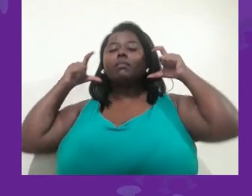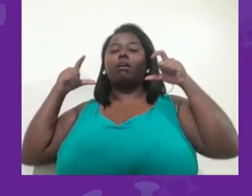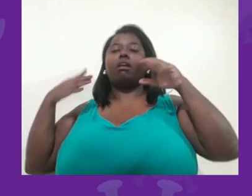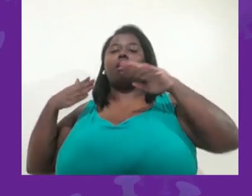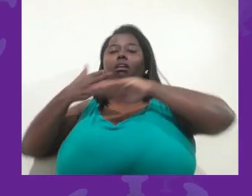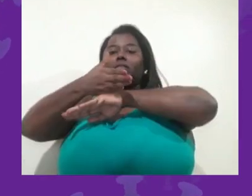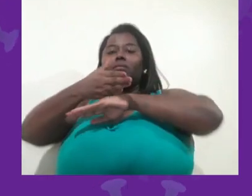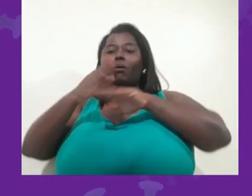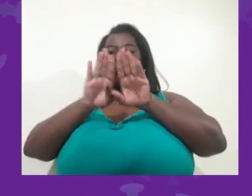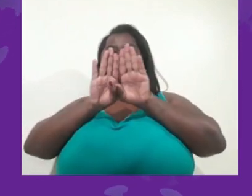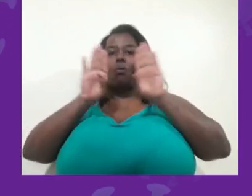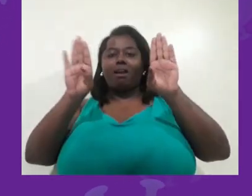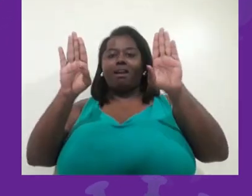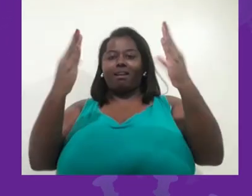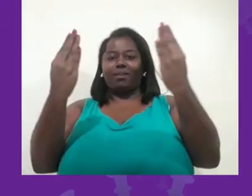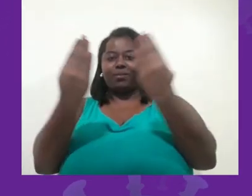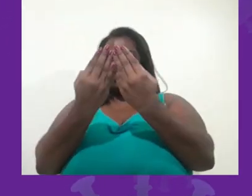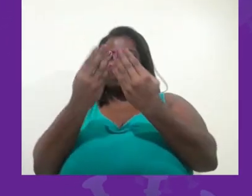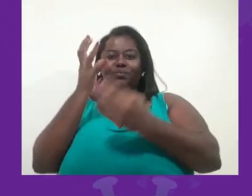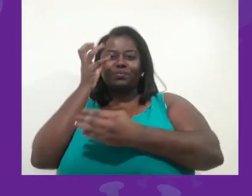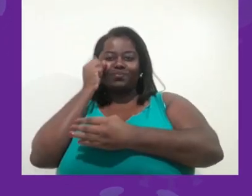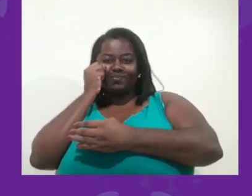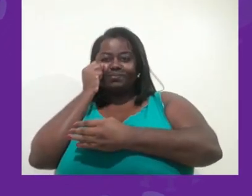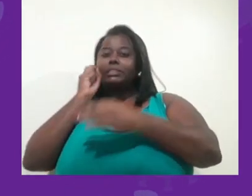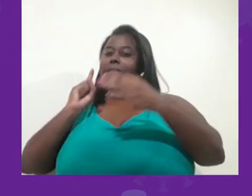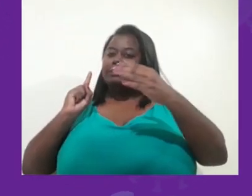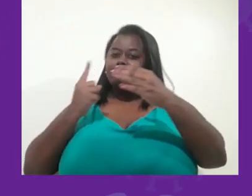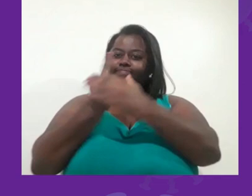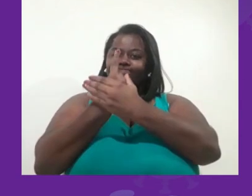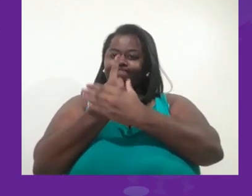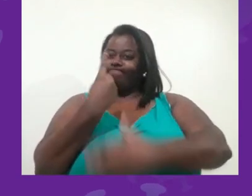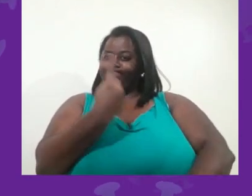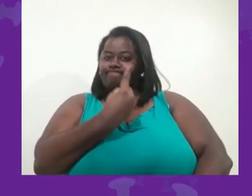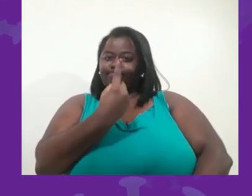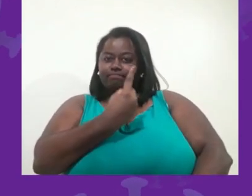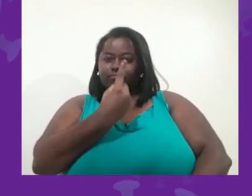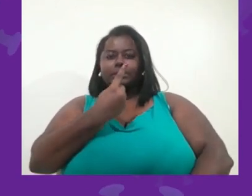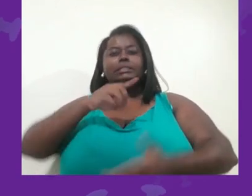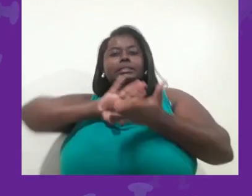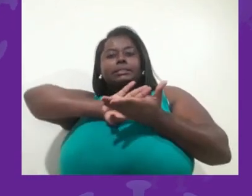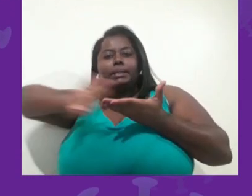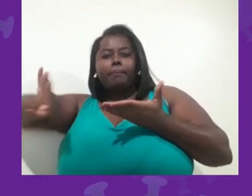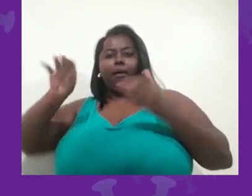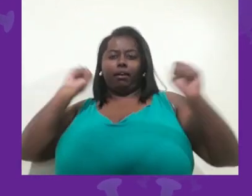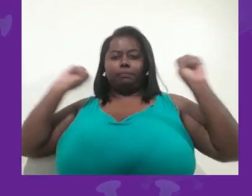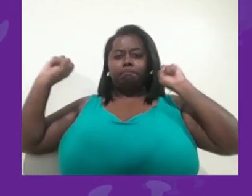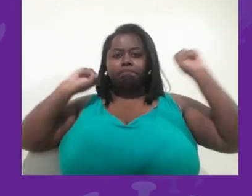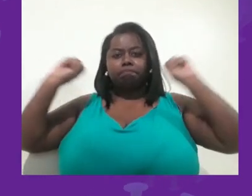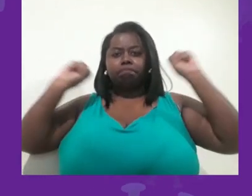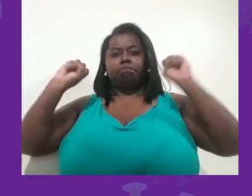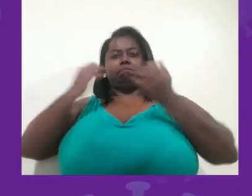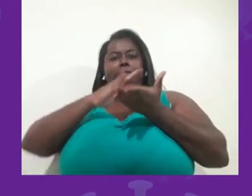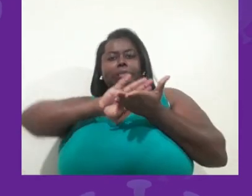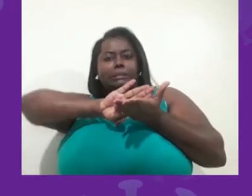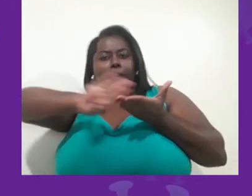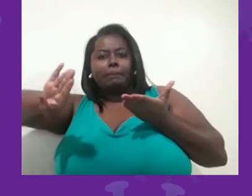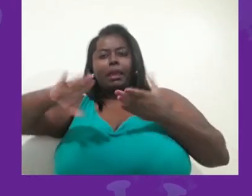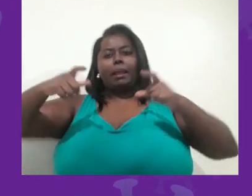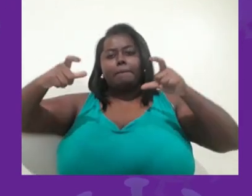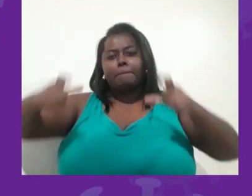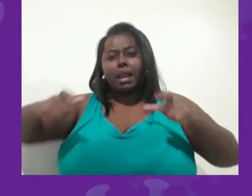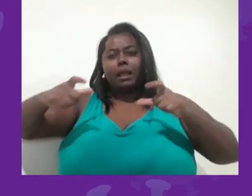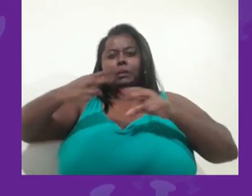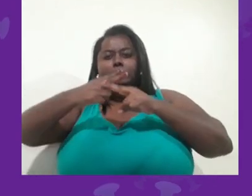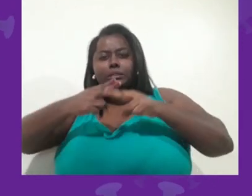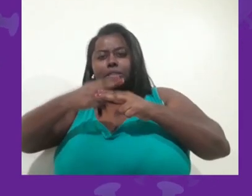um quarto e separar tudo que é de uso pessoal. Separar toalha, talher, prato, essas coisas